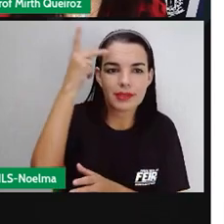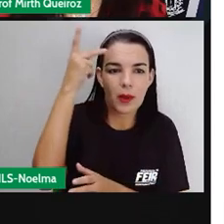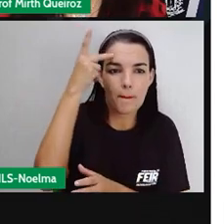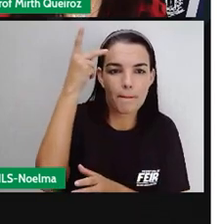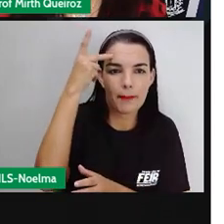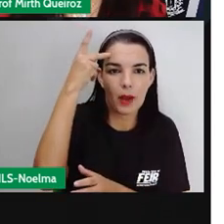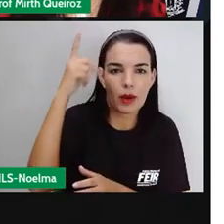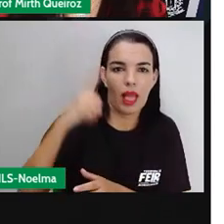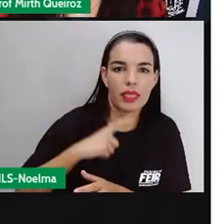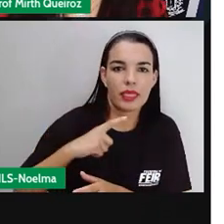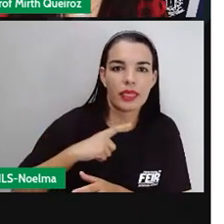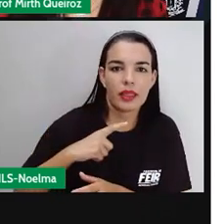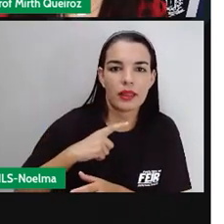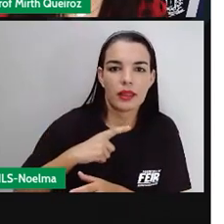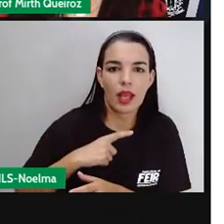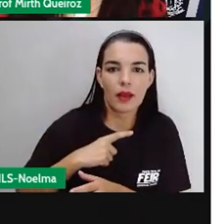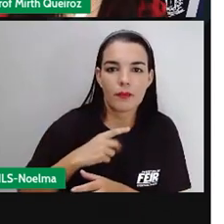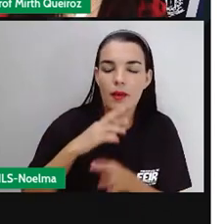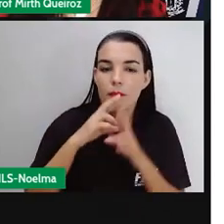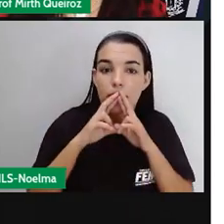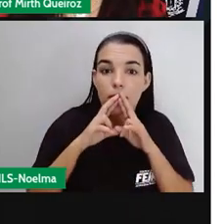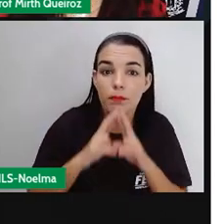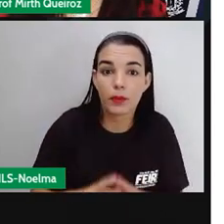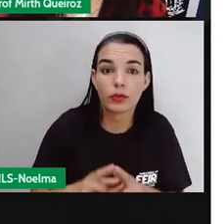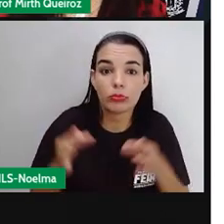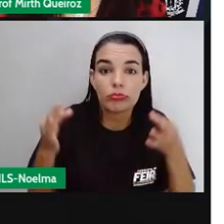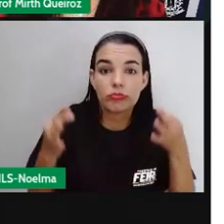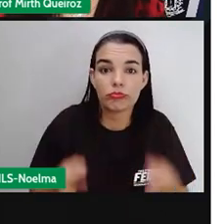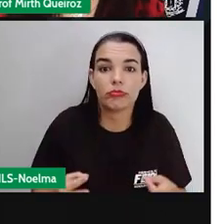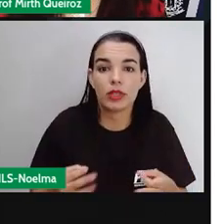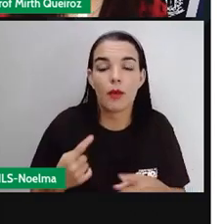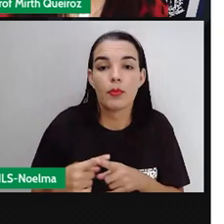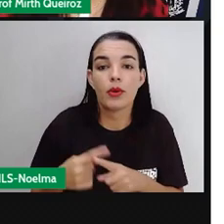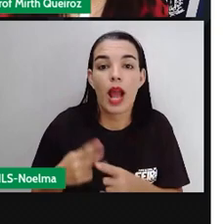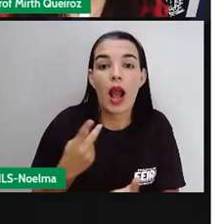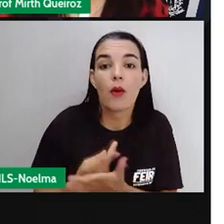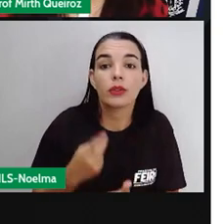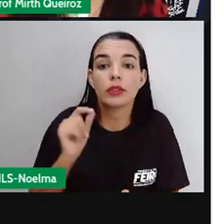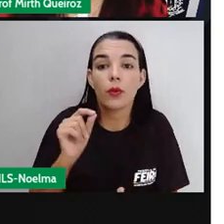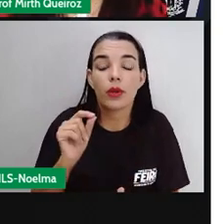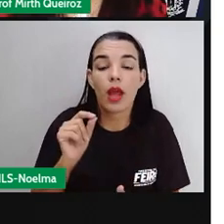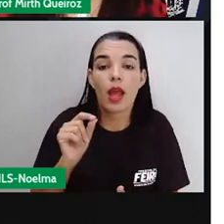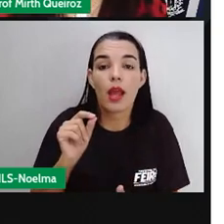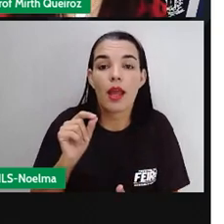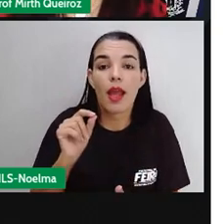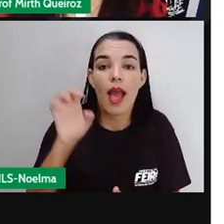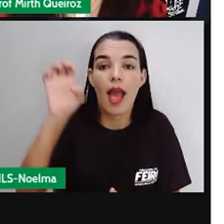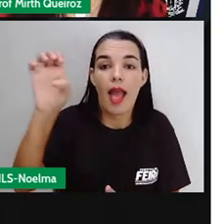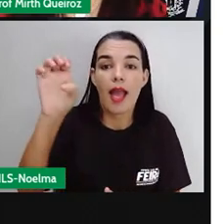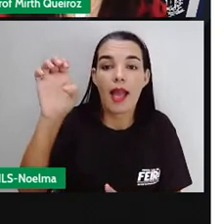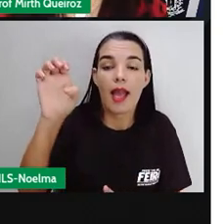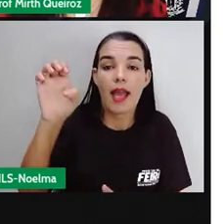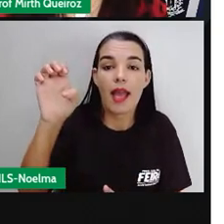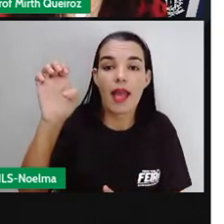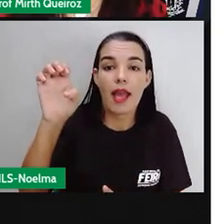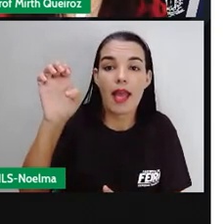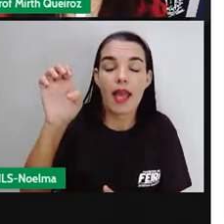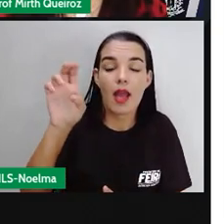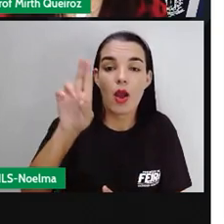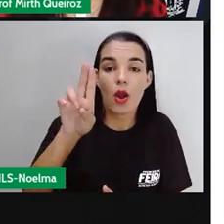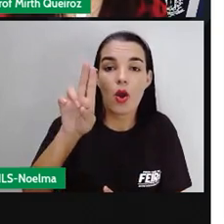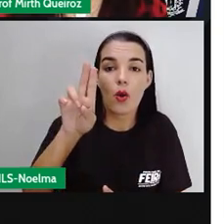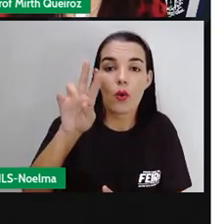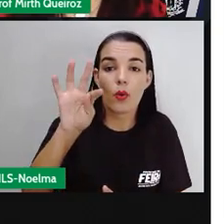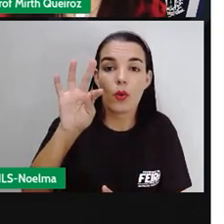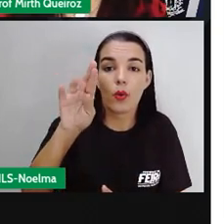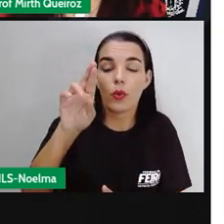permanente, e isso só aconteceu como? Com a chegada dos europeus nas terras brasileiras, que acordaram em